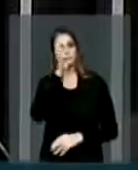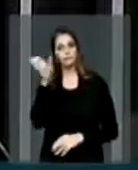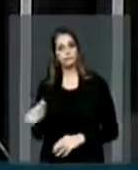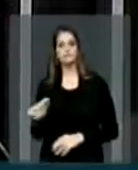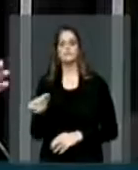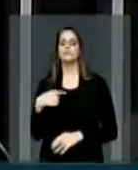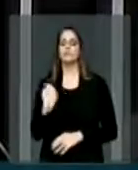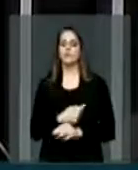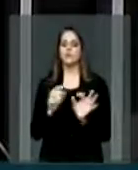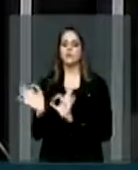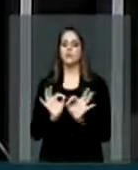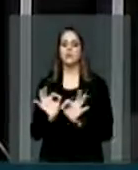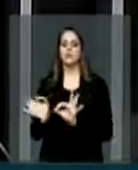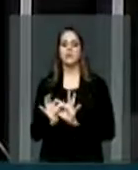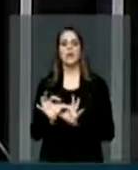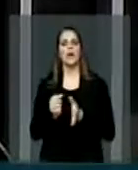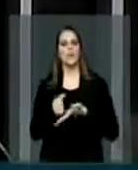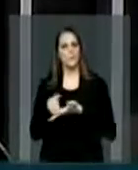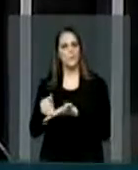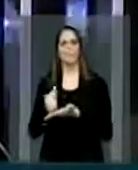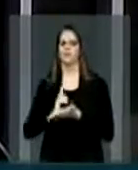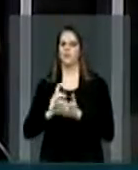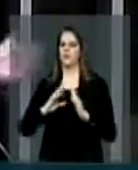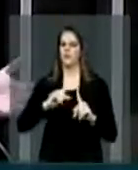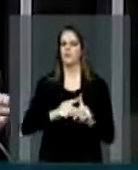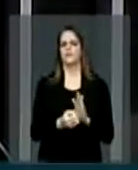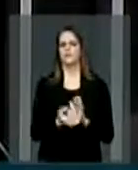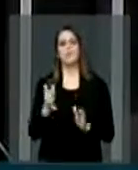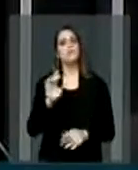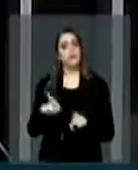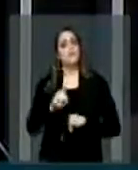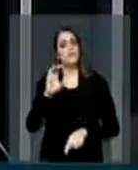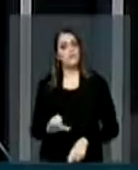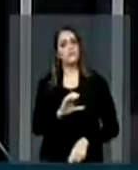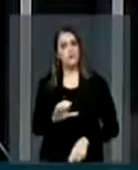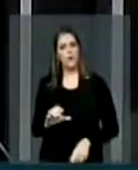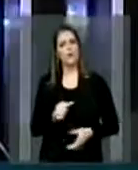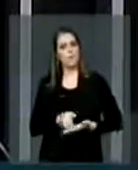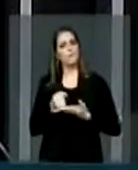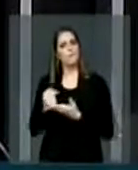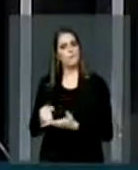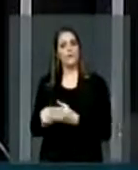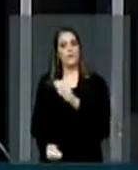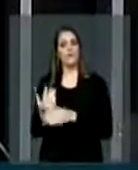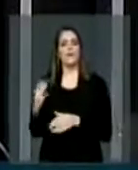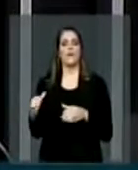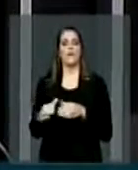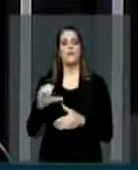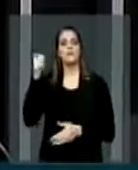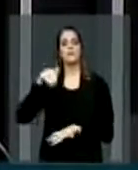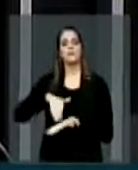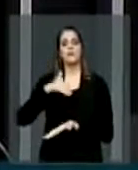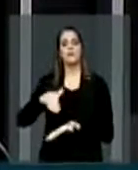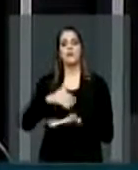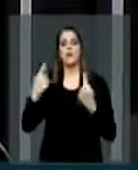nós montamos, o apoio de todos os irmãos das igrejas, tanto a igreja católica como as igrejas evangélicas, a primeira secretaria